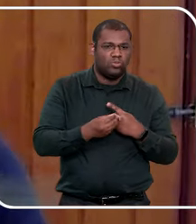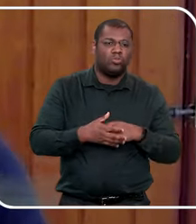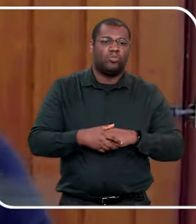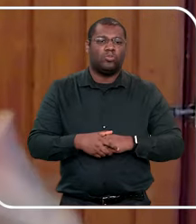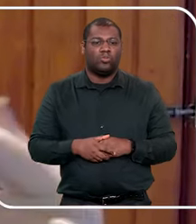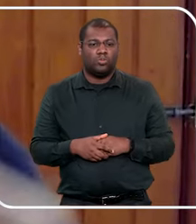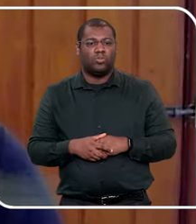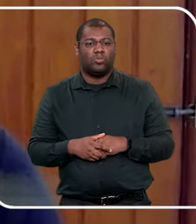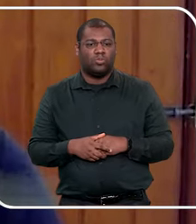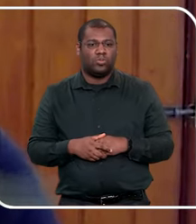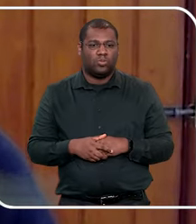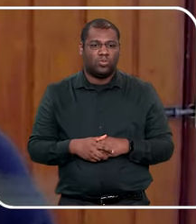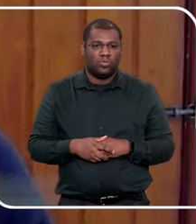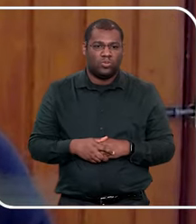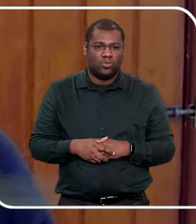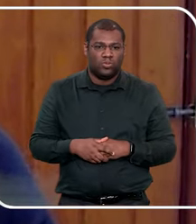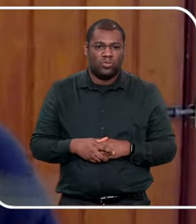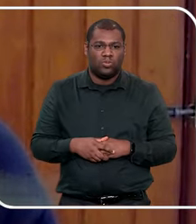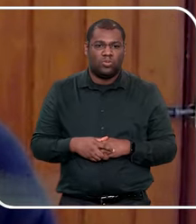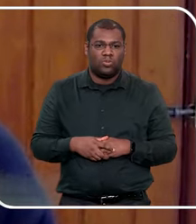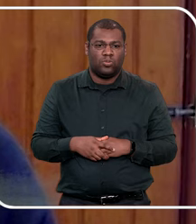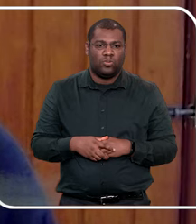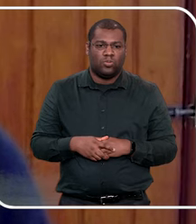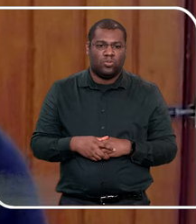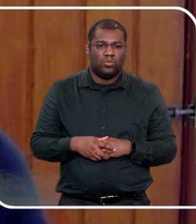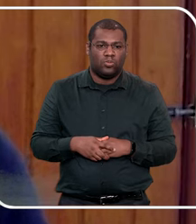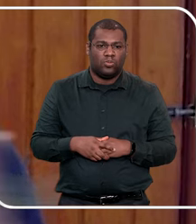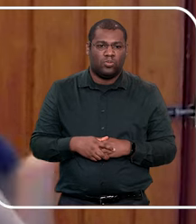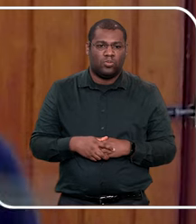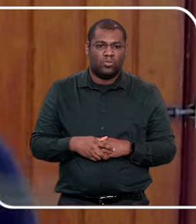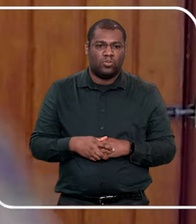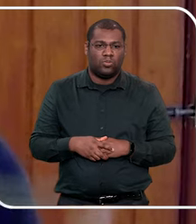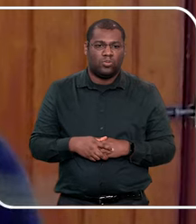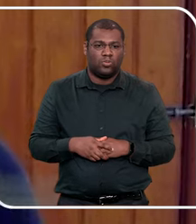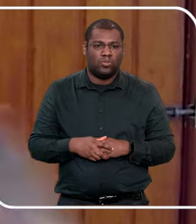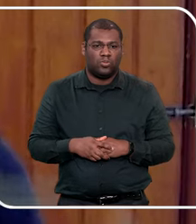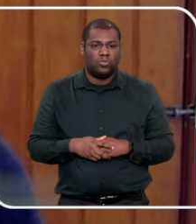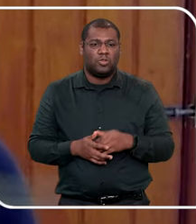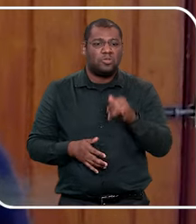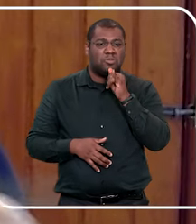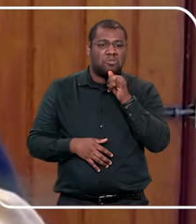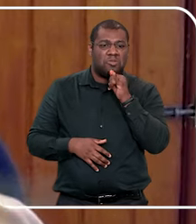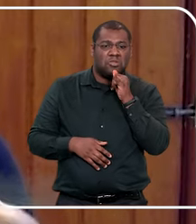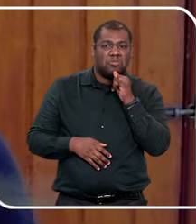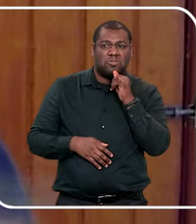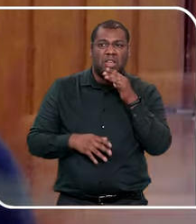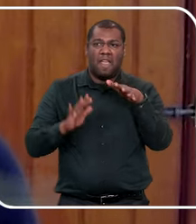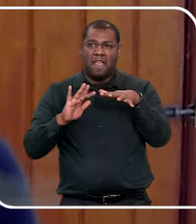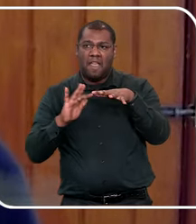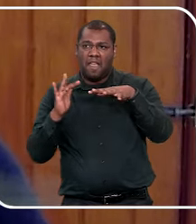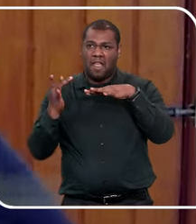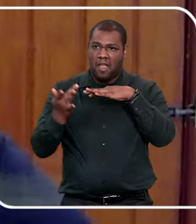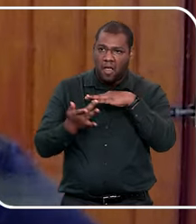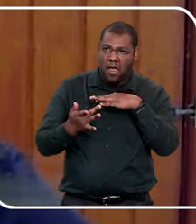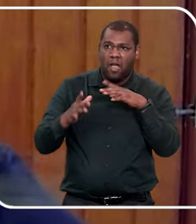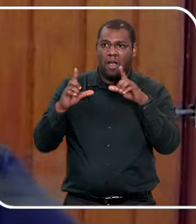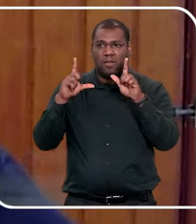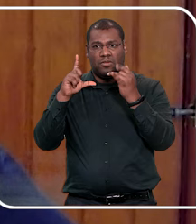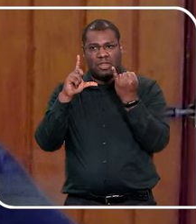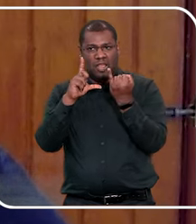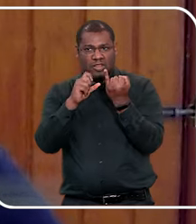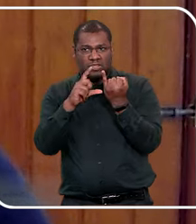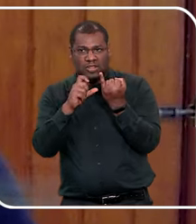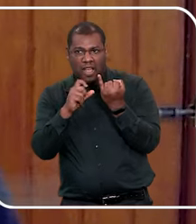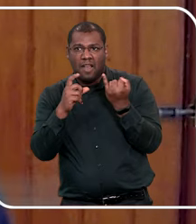compartilhar fotos, entrar em grupos, principalmente de, de redes sociais, Instagram, aquele outro que eu não lembro o nome agora, que troca